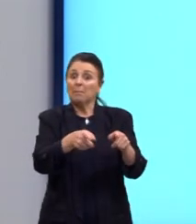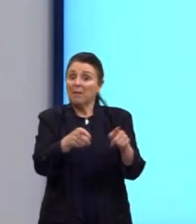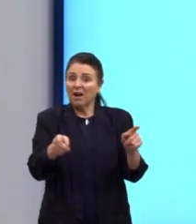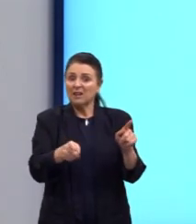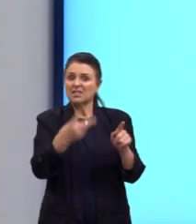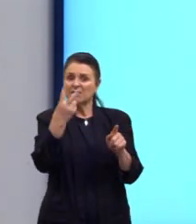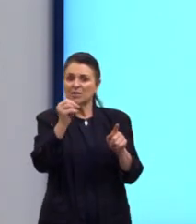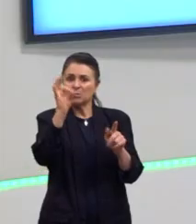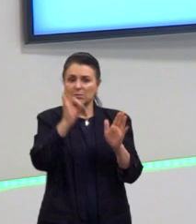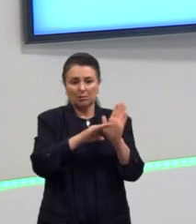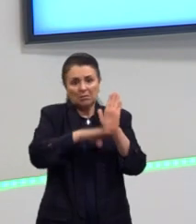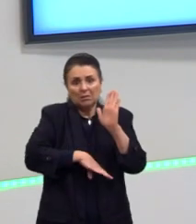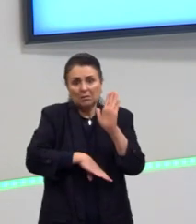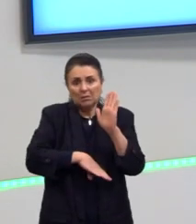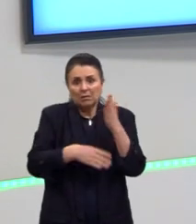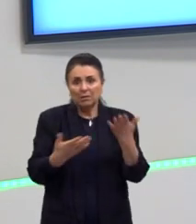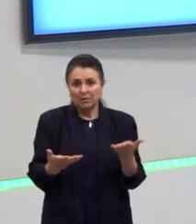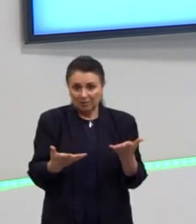Por que que ela compra, então?